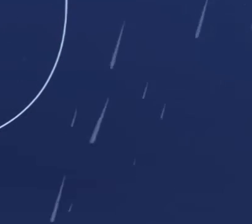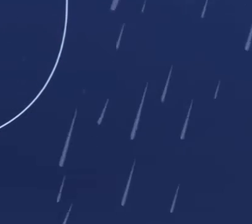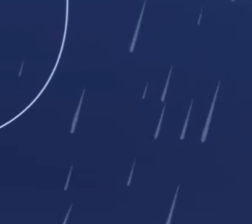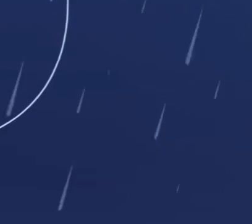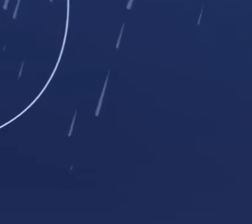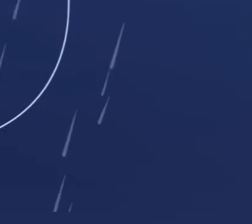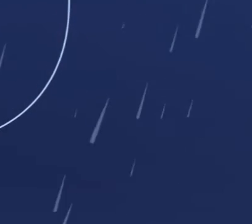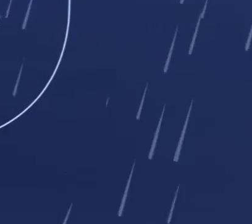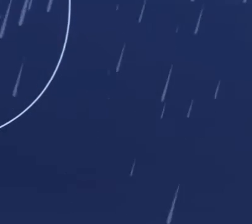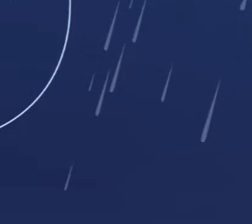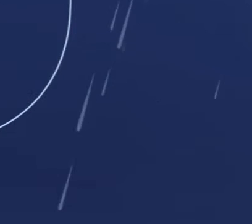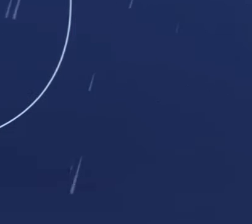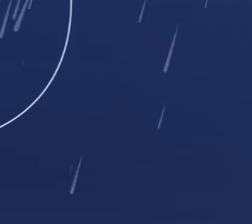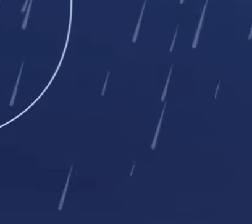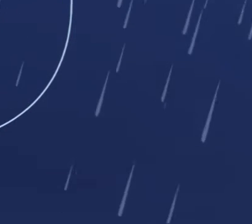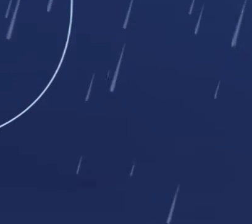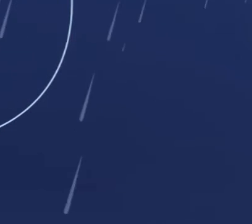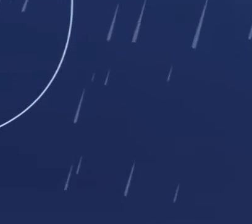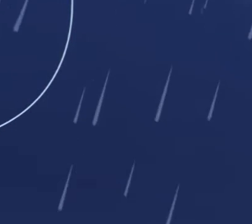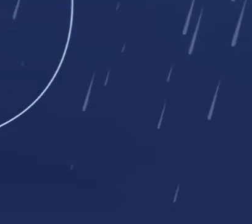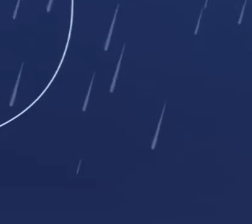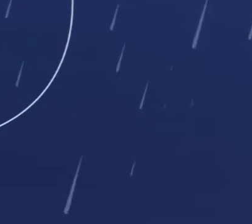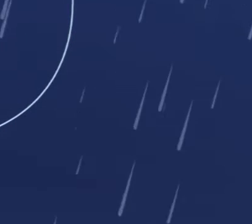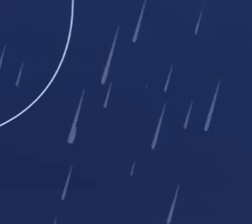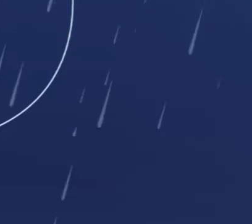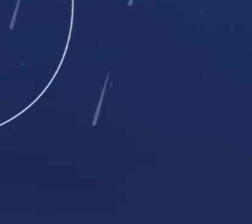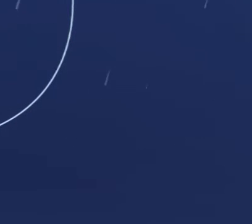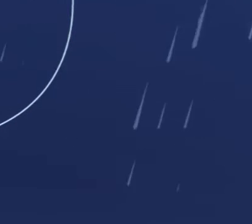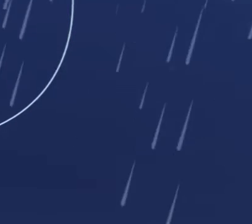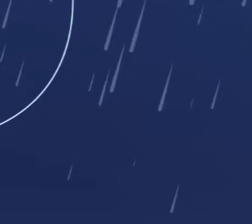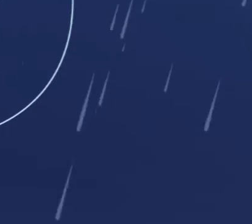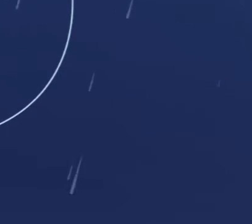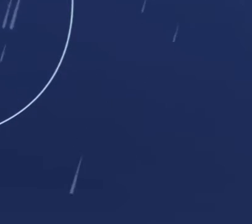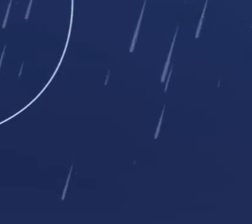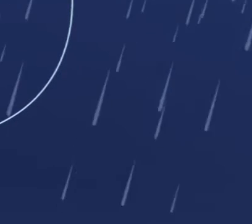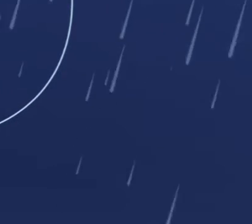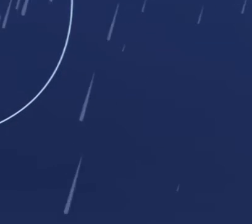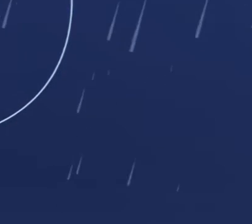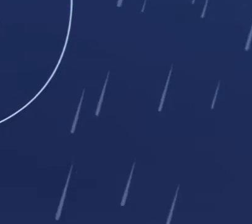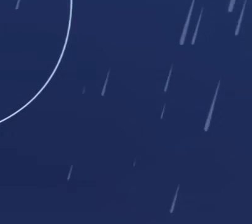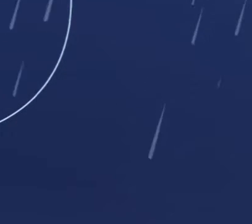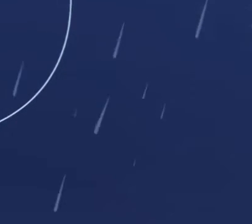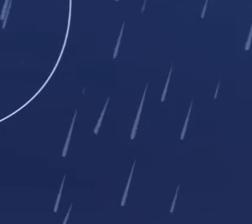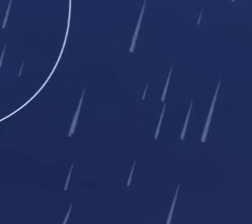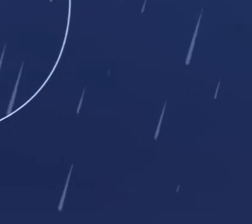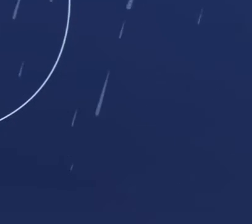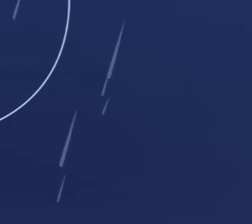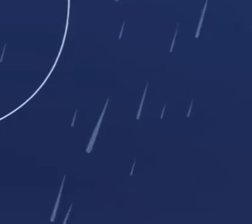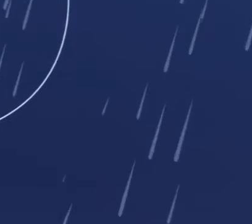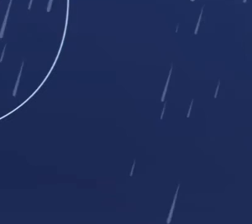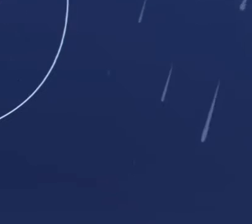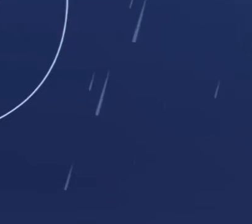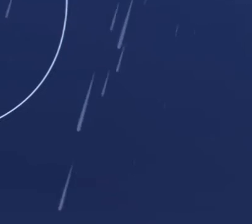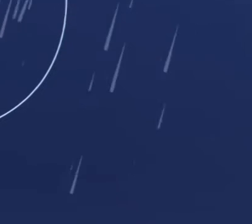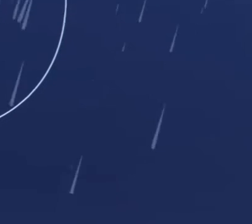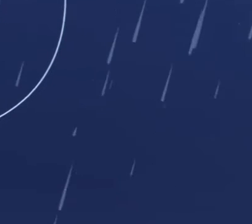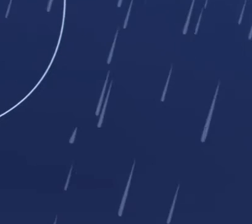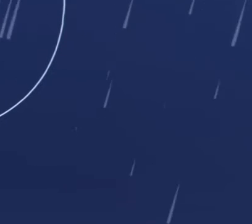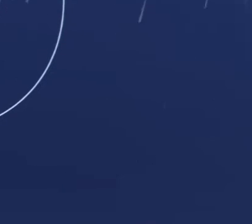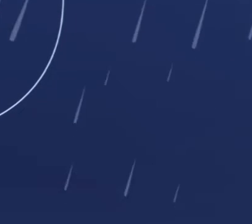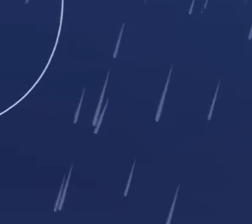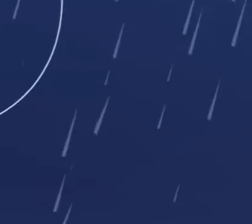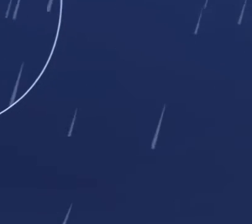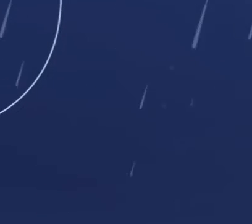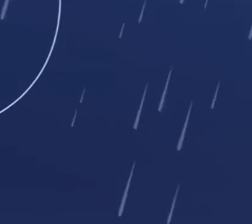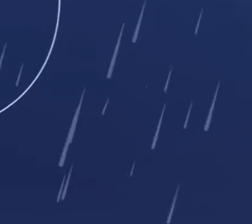Em Uberlândia, deve chover neste sábado e a temperatura máxima é de 26 graus e a mínima, dezenove. Previsão de chuva